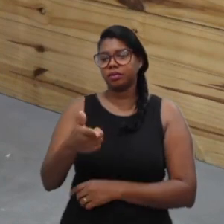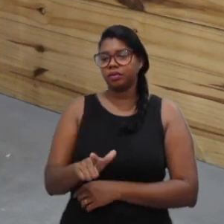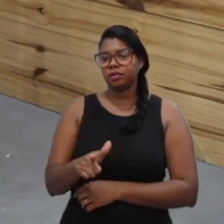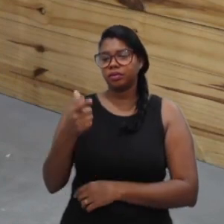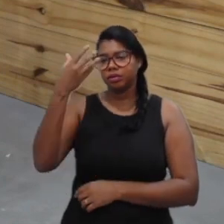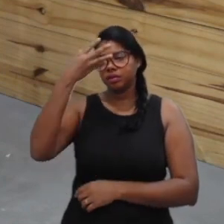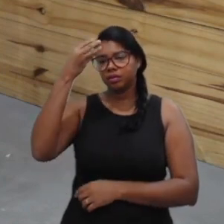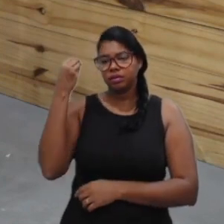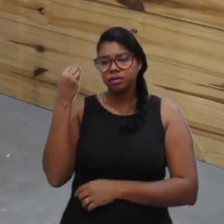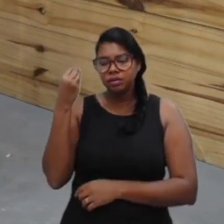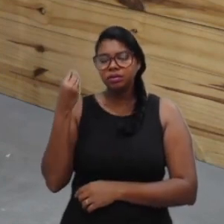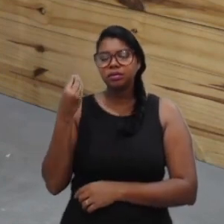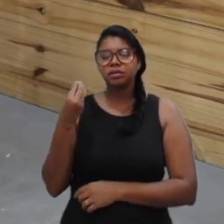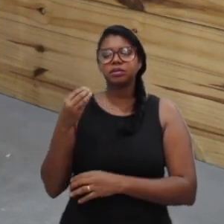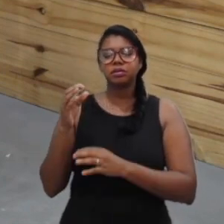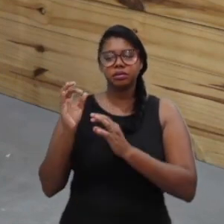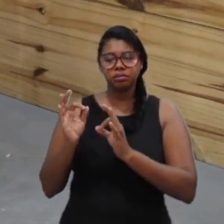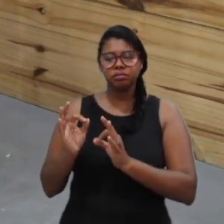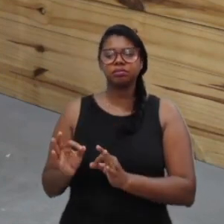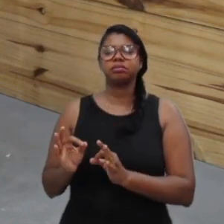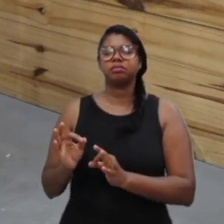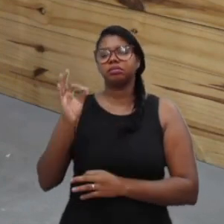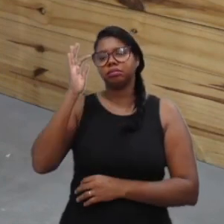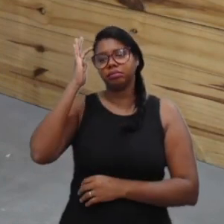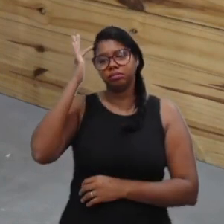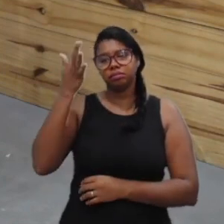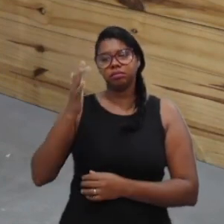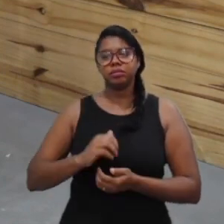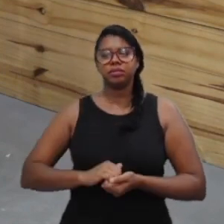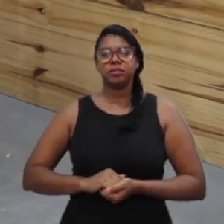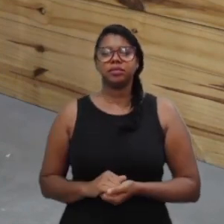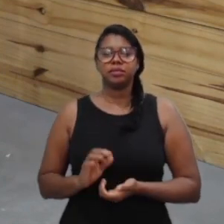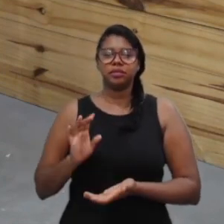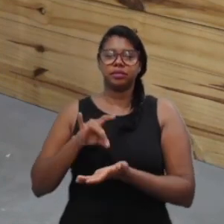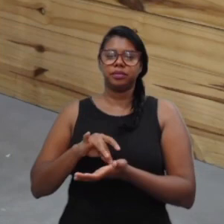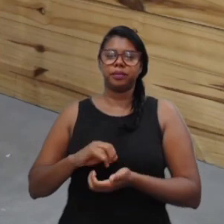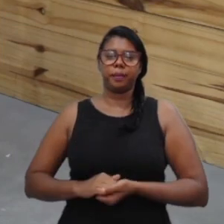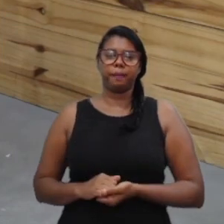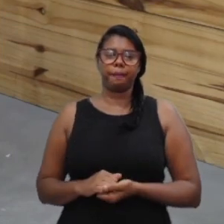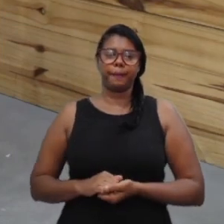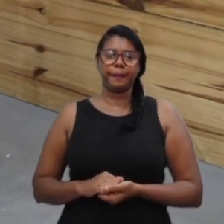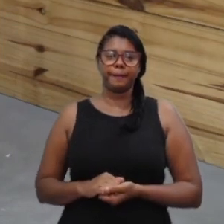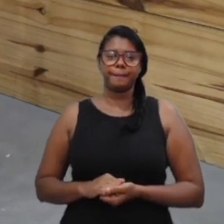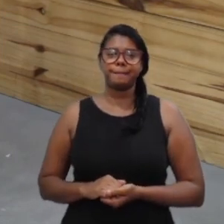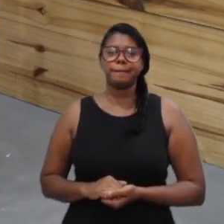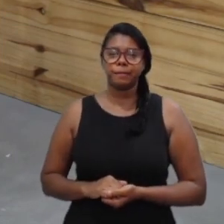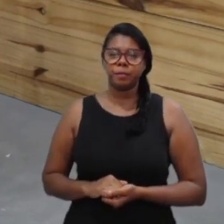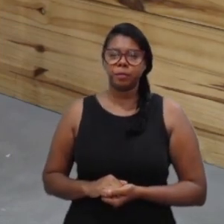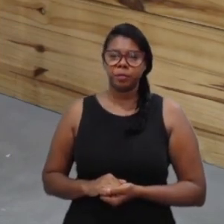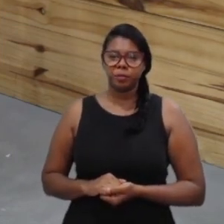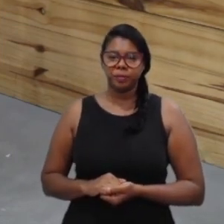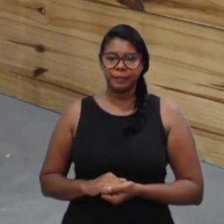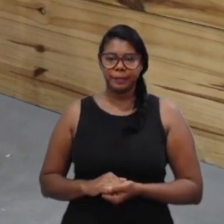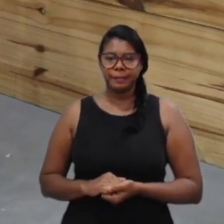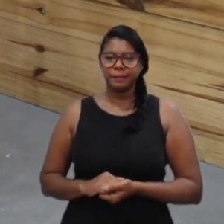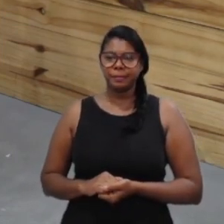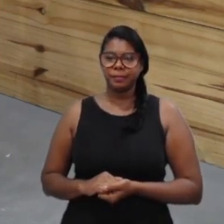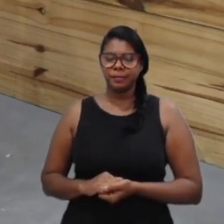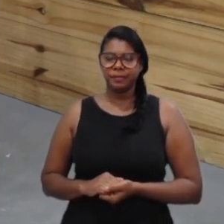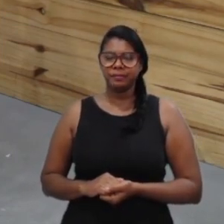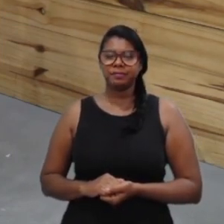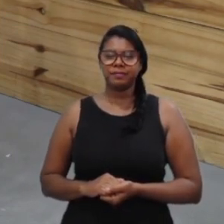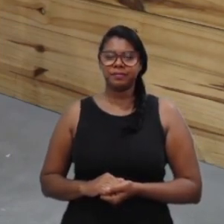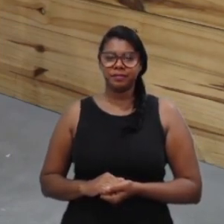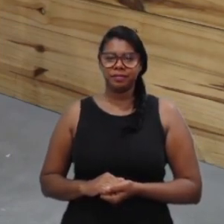preparado para decidir. Exatamente. Administrar, ela é uma sequência lógica, né?